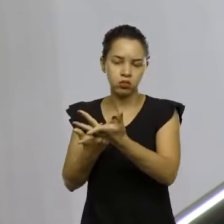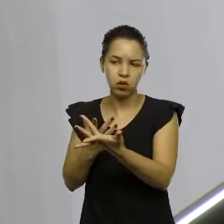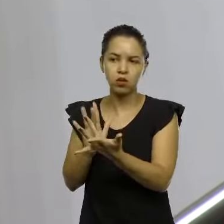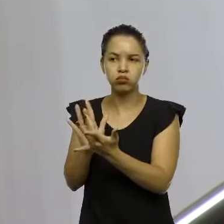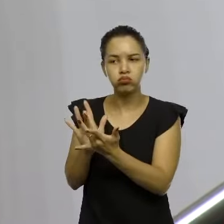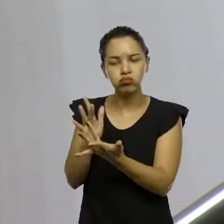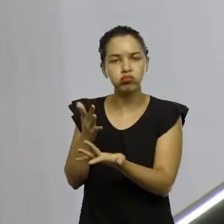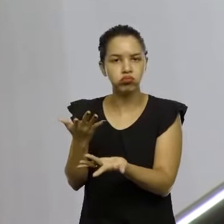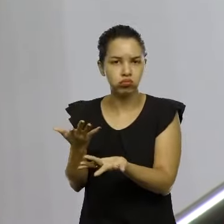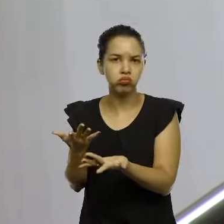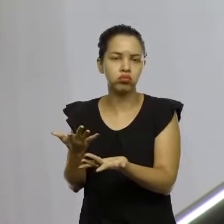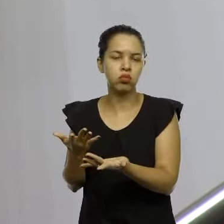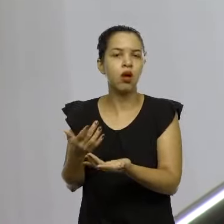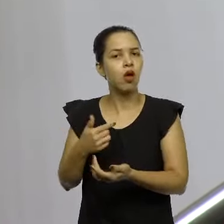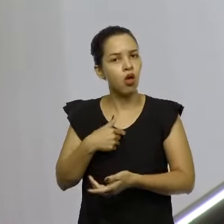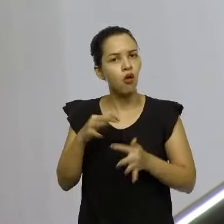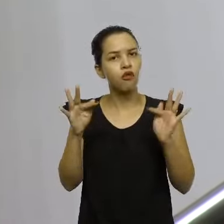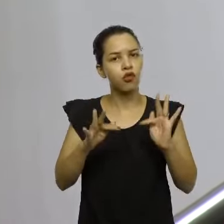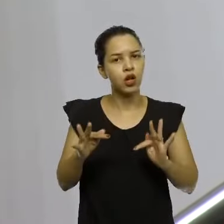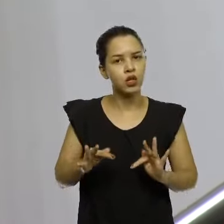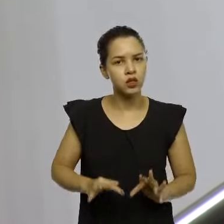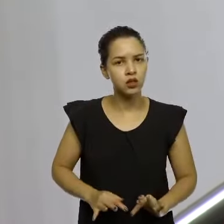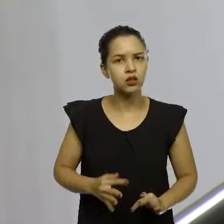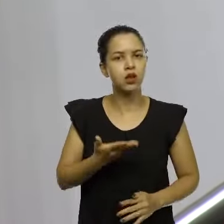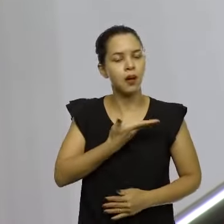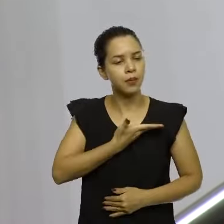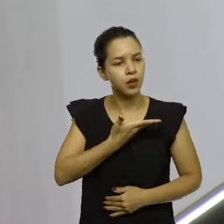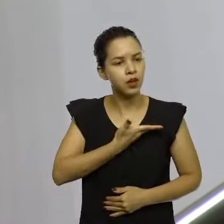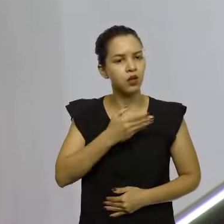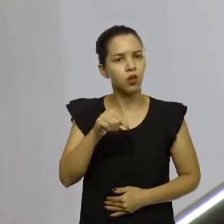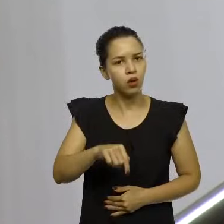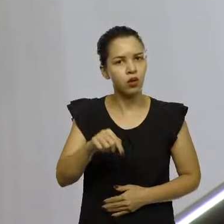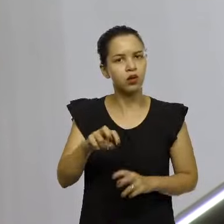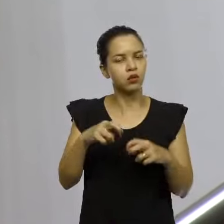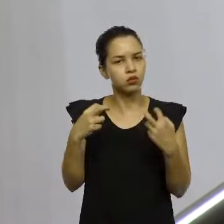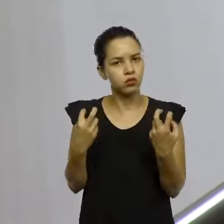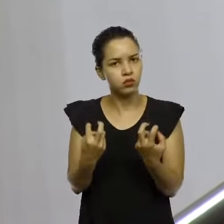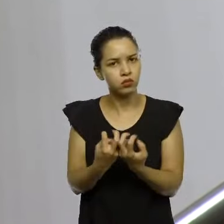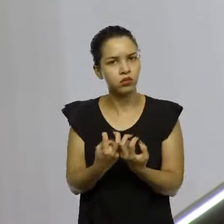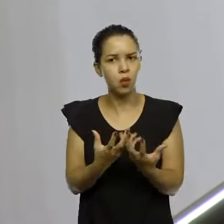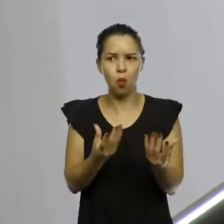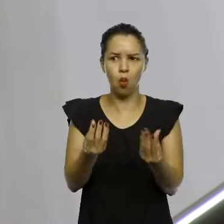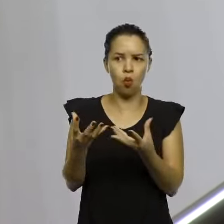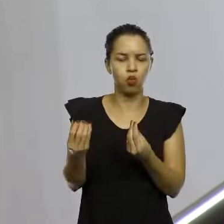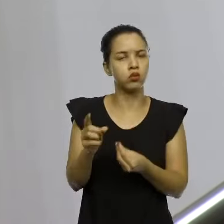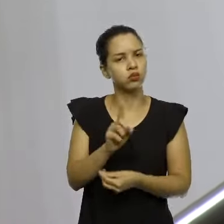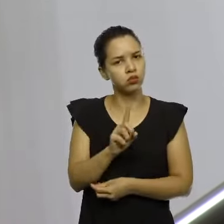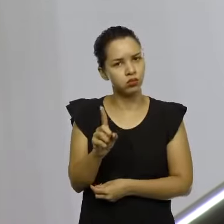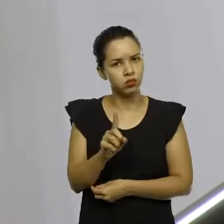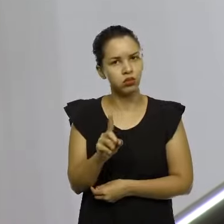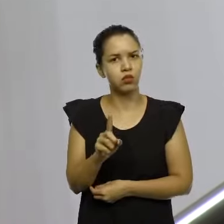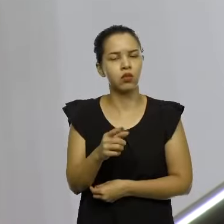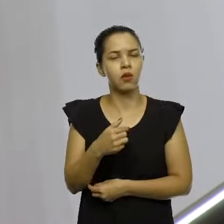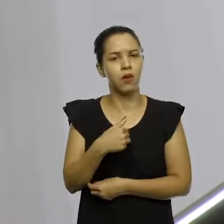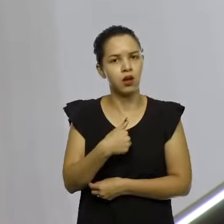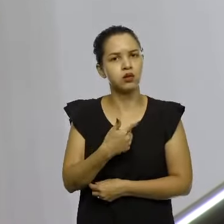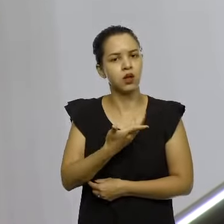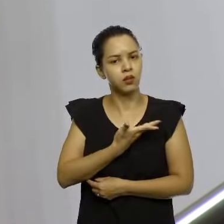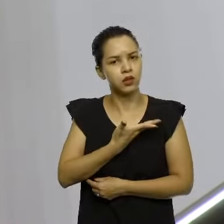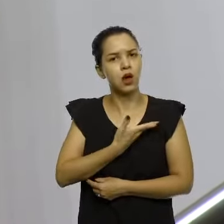E eu fico muito feliz com as amizades que fiz aqui dentro, muito contente mesmo. Não são muitas, mas as que eu fiz são muito boas,